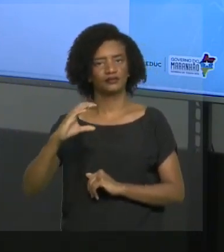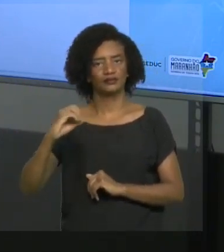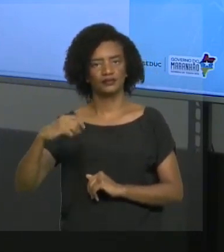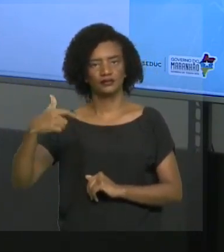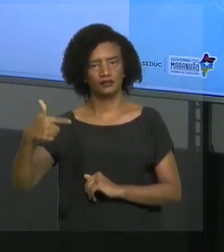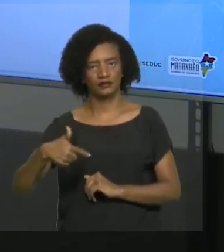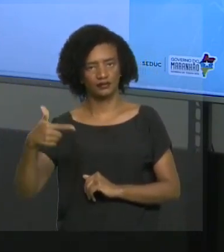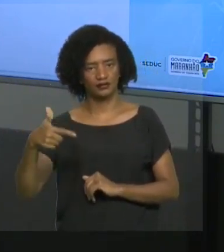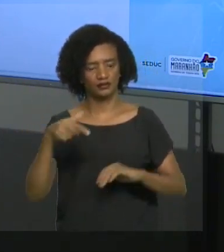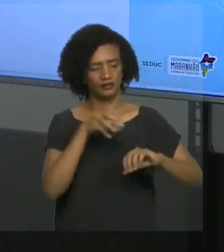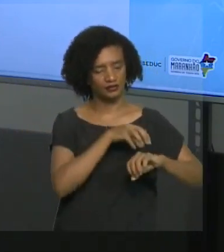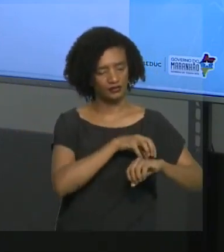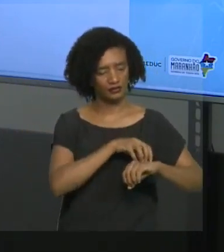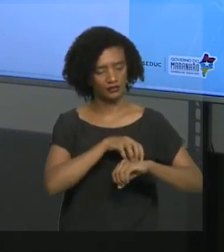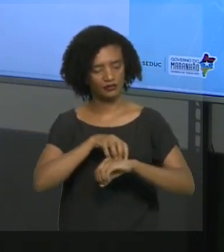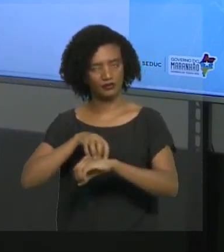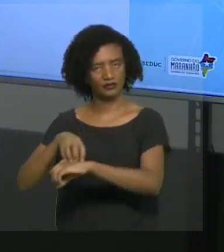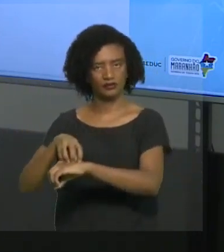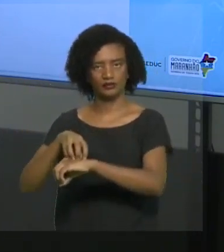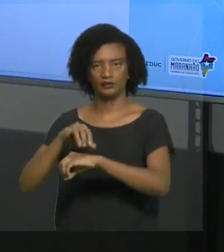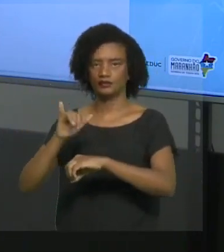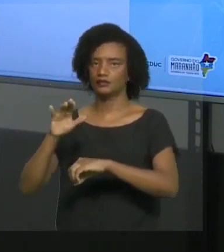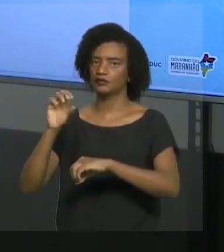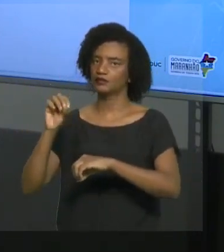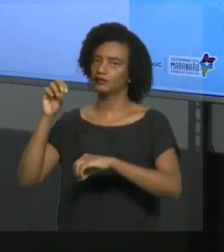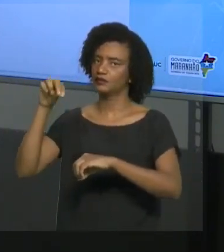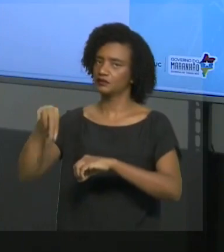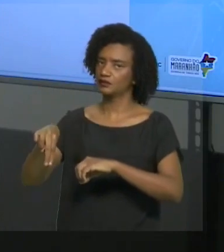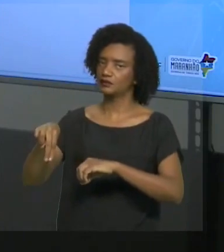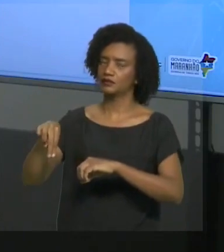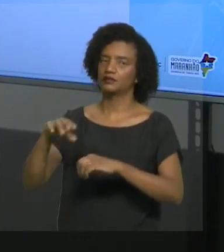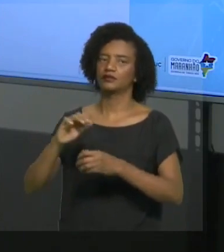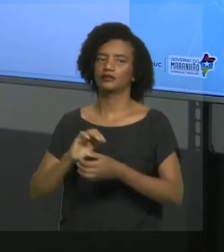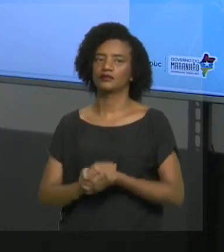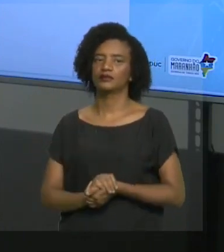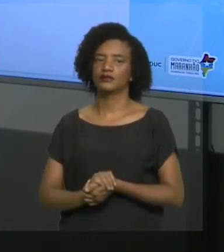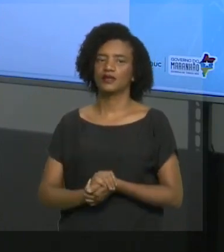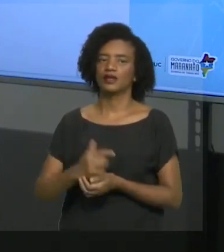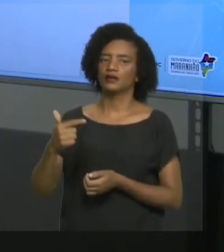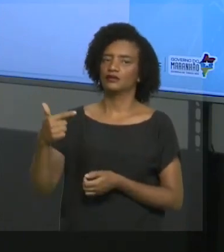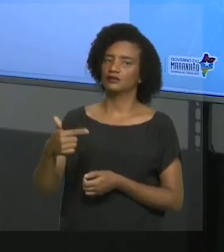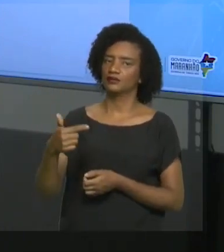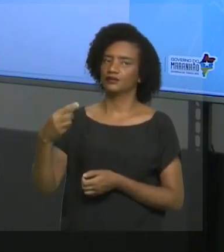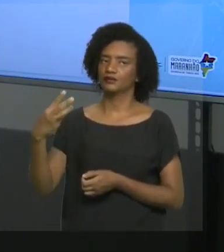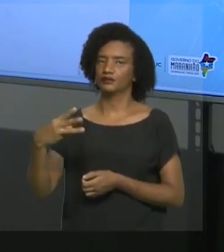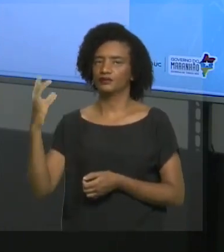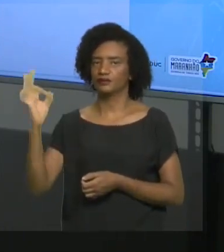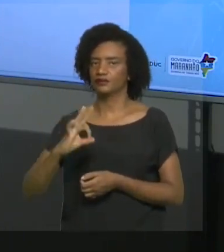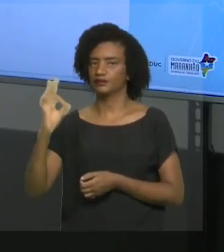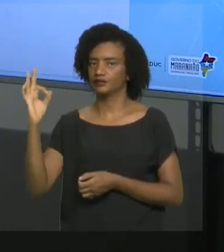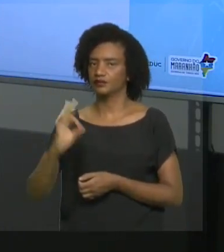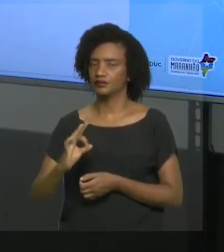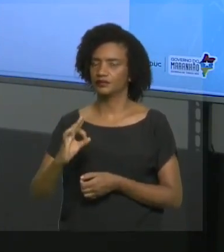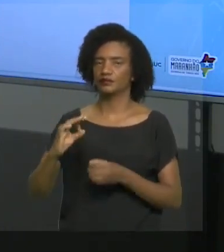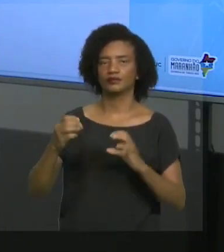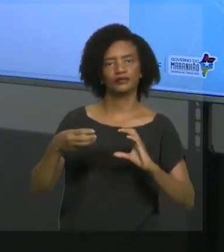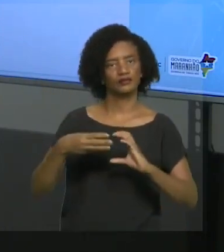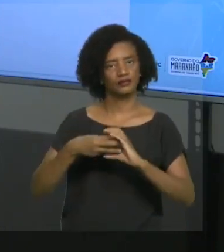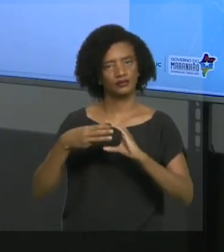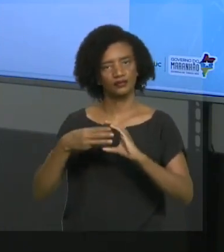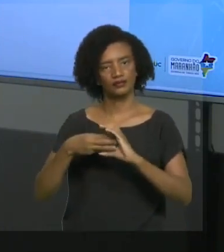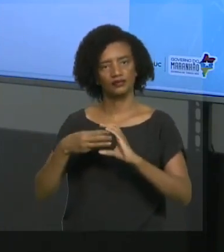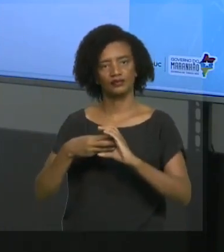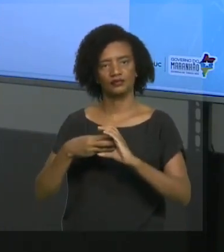forma de íon bicarbonato. Aproximadamente 23% na forma de carbohemoglobina e outros 7%